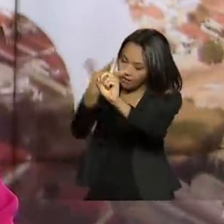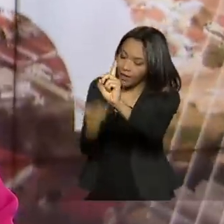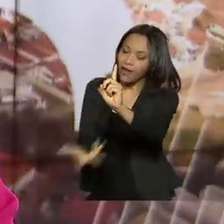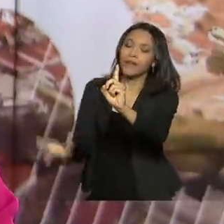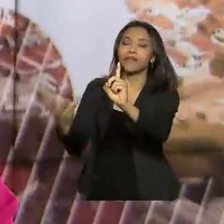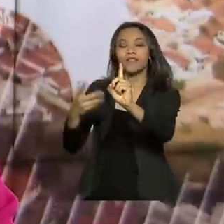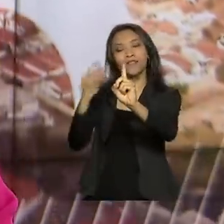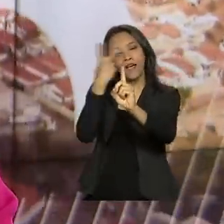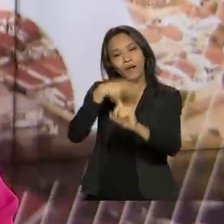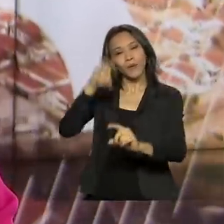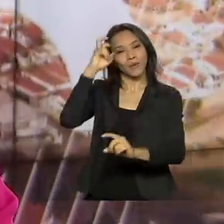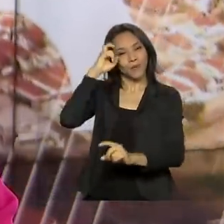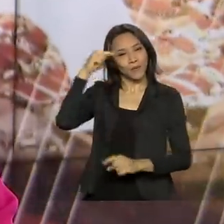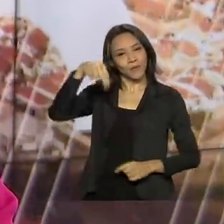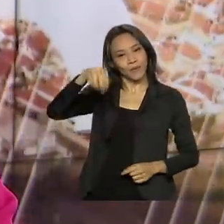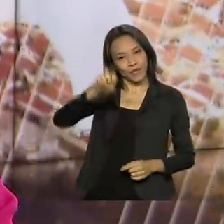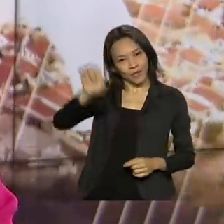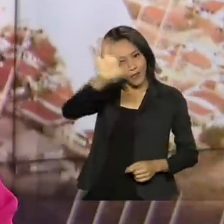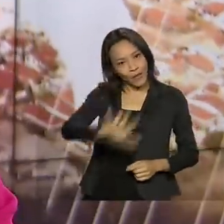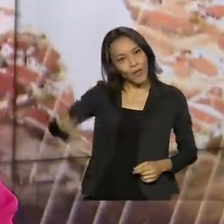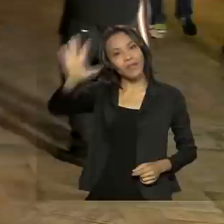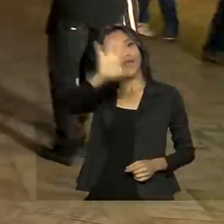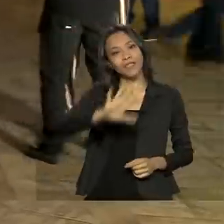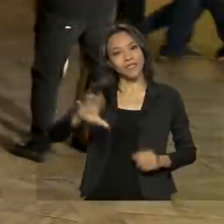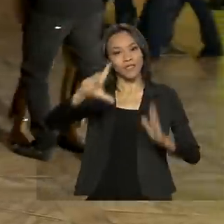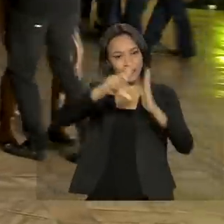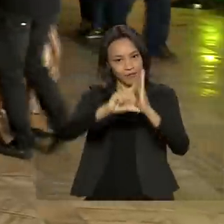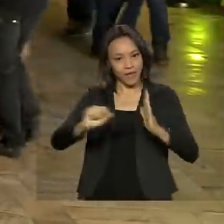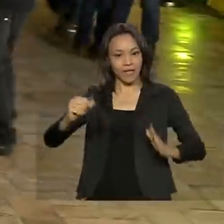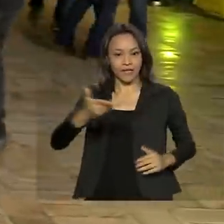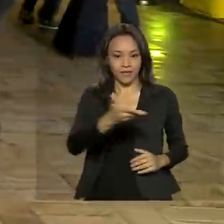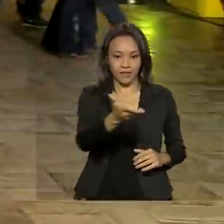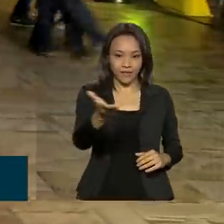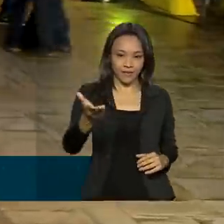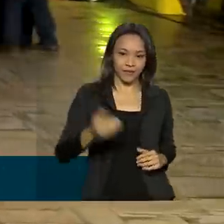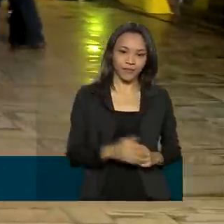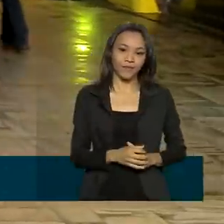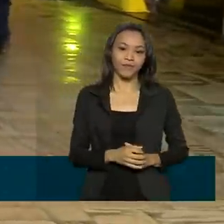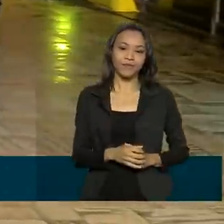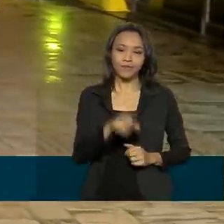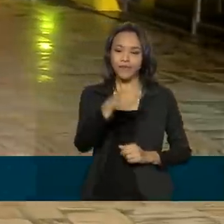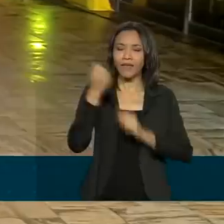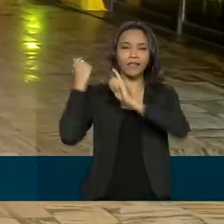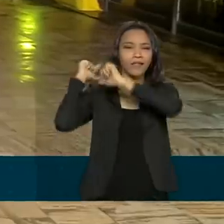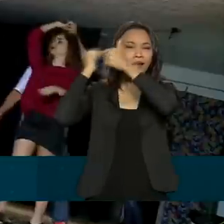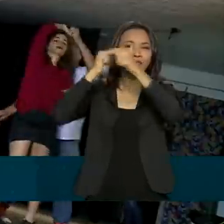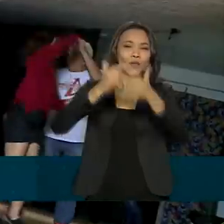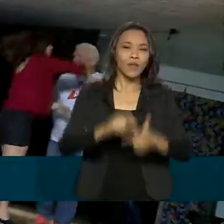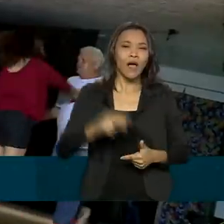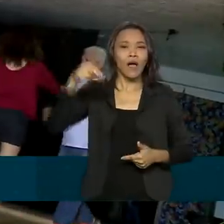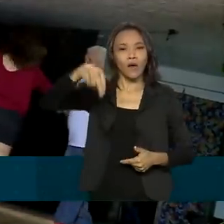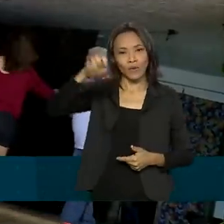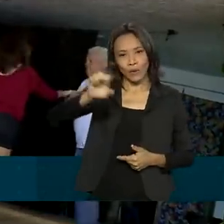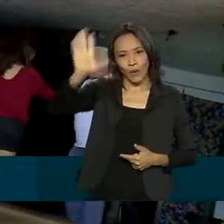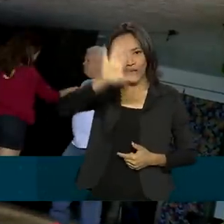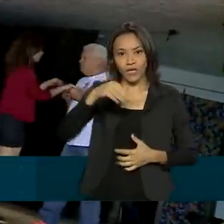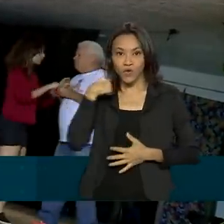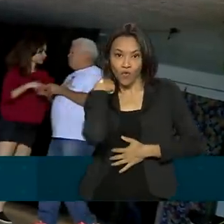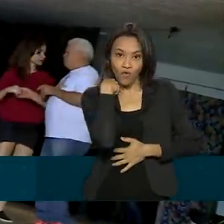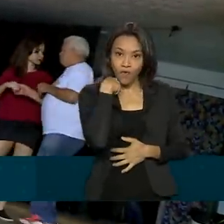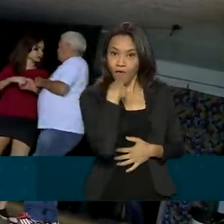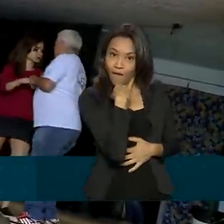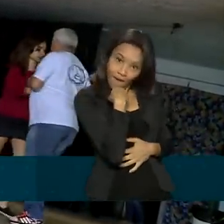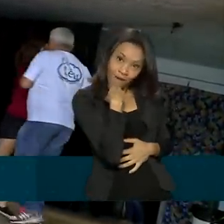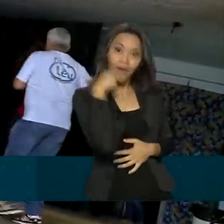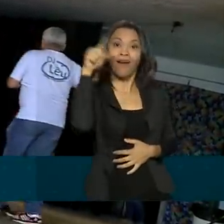cultura nordestina no Palácio do Planalto. Ritmo contagiante e tradicional do Nordeste, o forró, enfim, virou